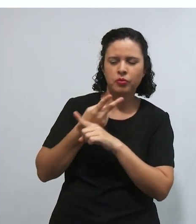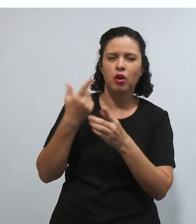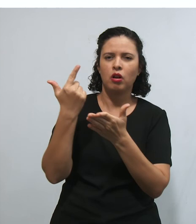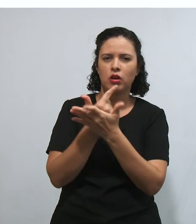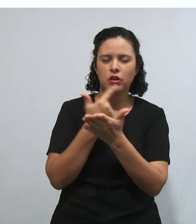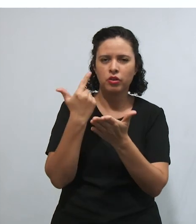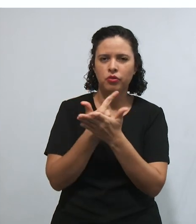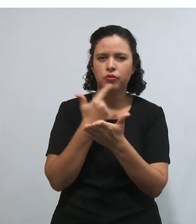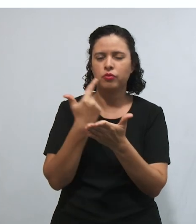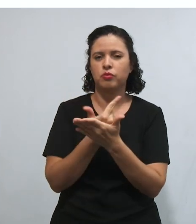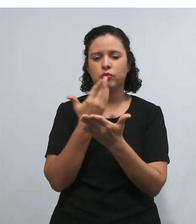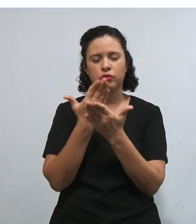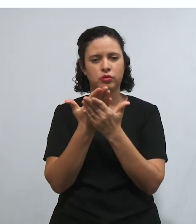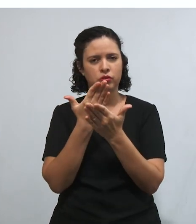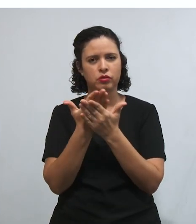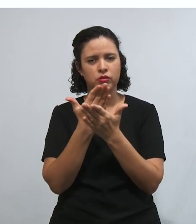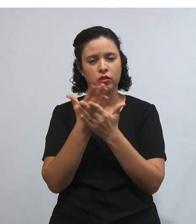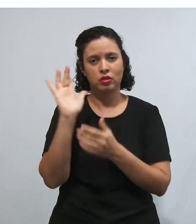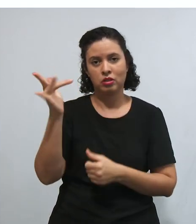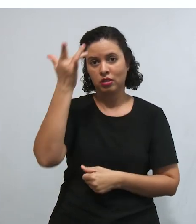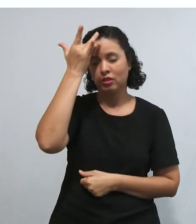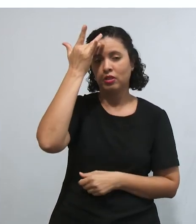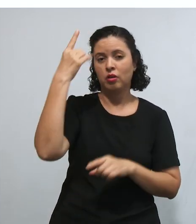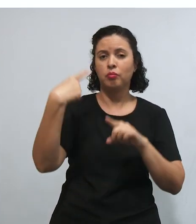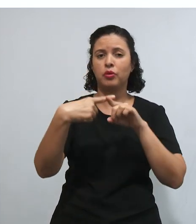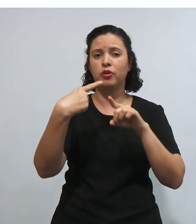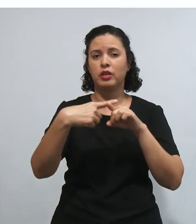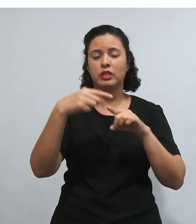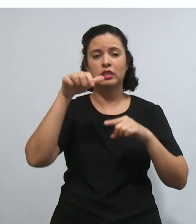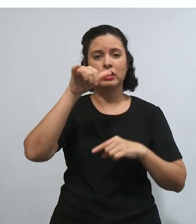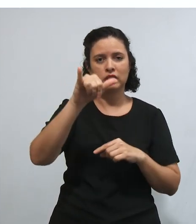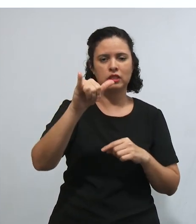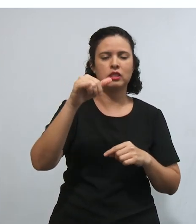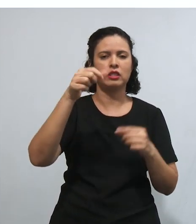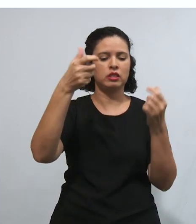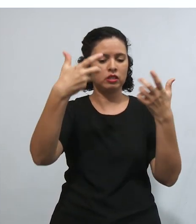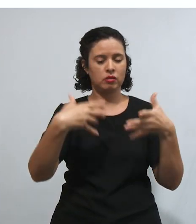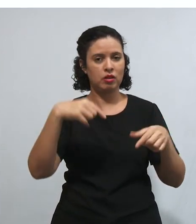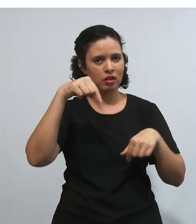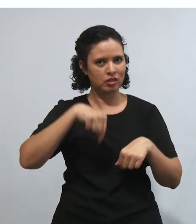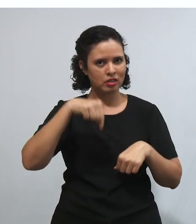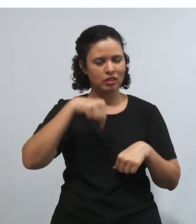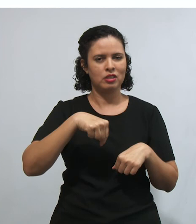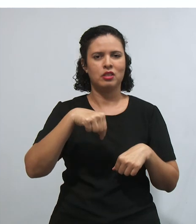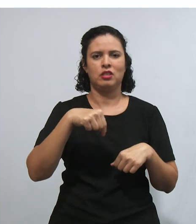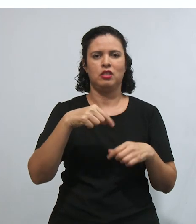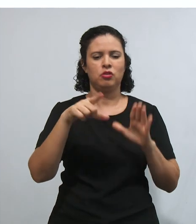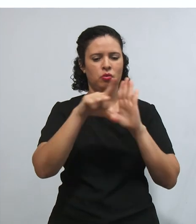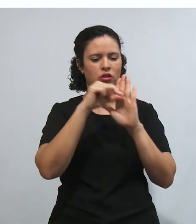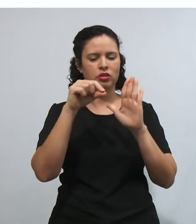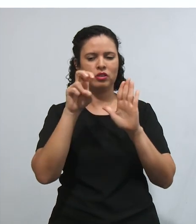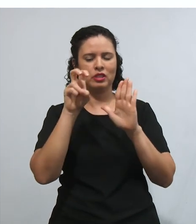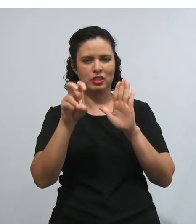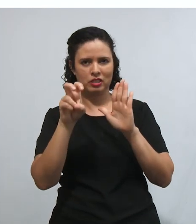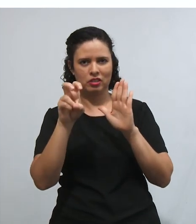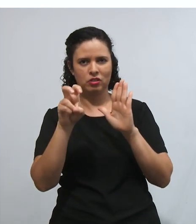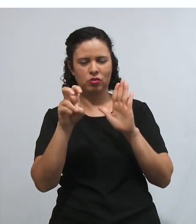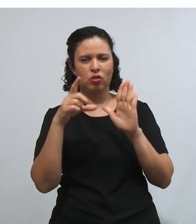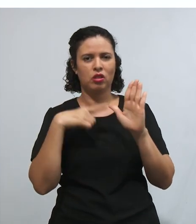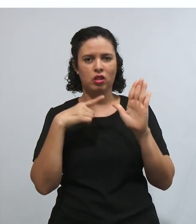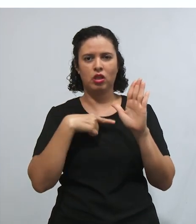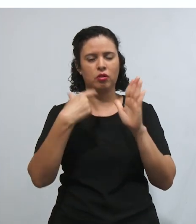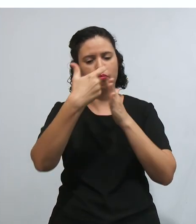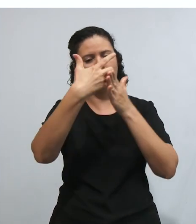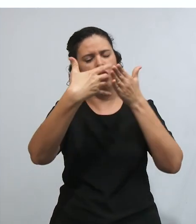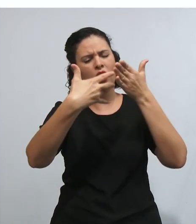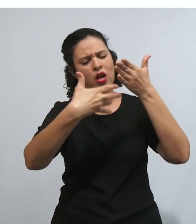livros, sabe por quê? Porque se nós fôssemos falar dos direitos lá do artigo 5º, O artigo 5º tem mais